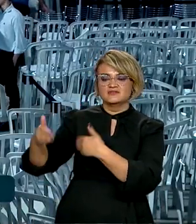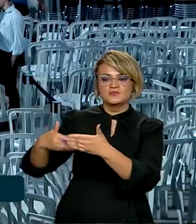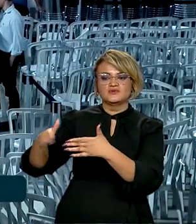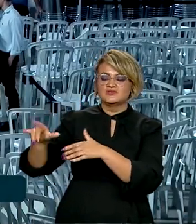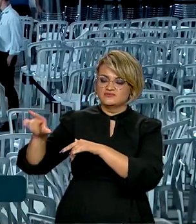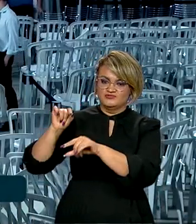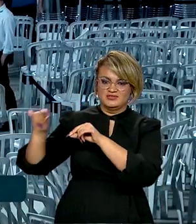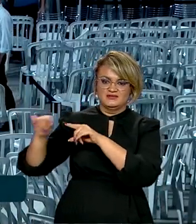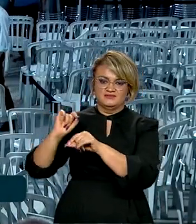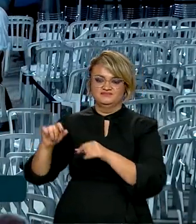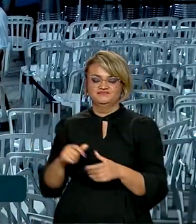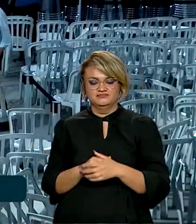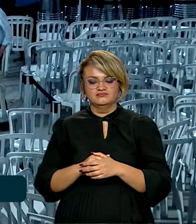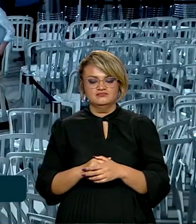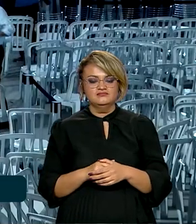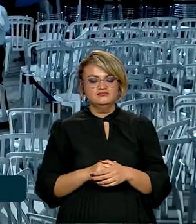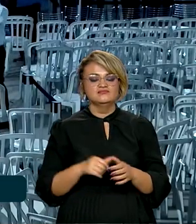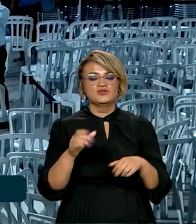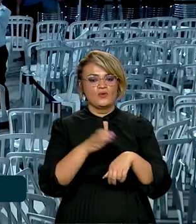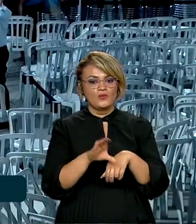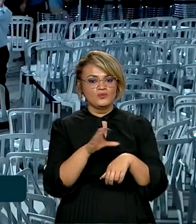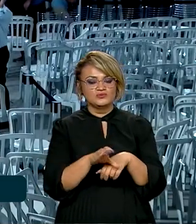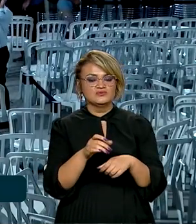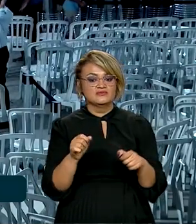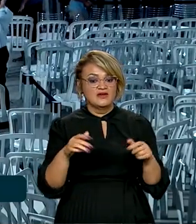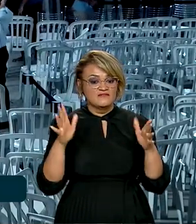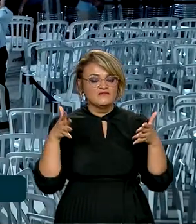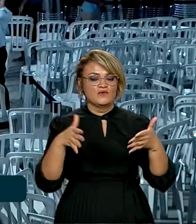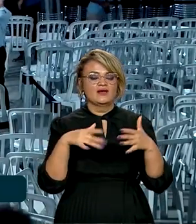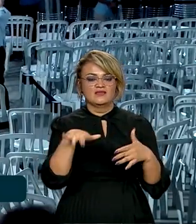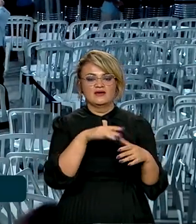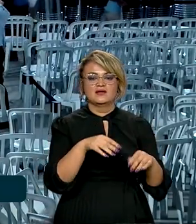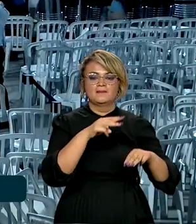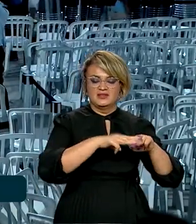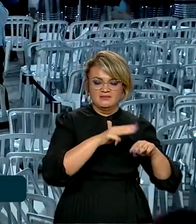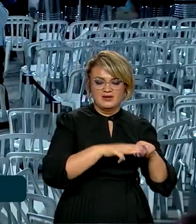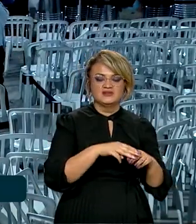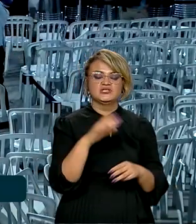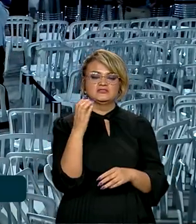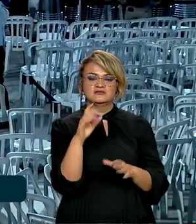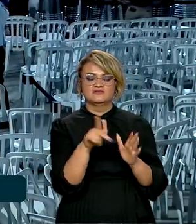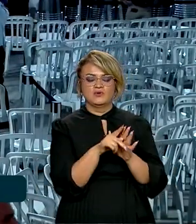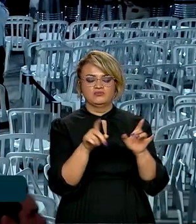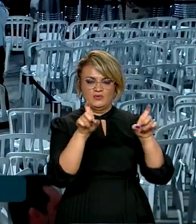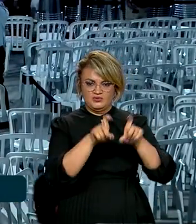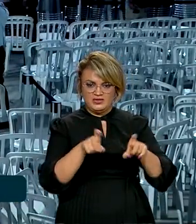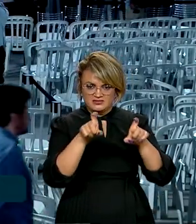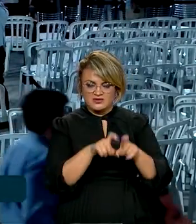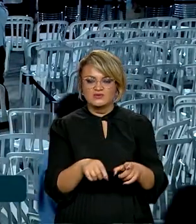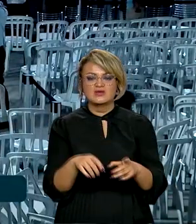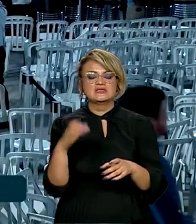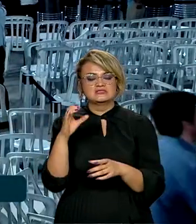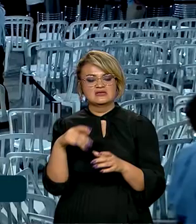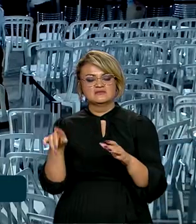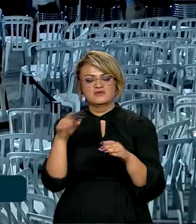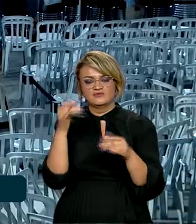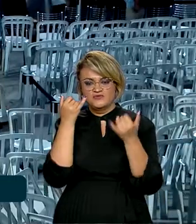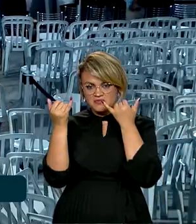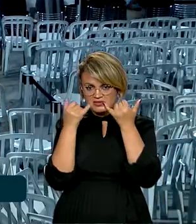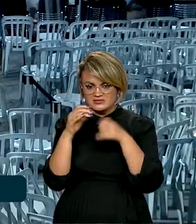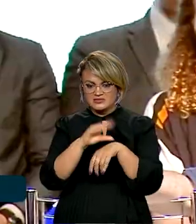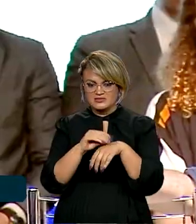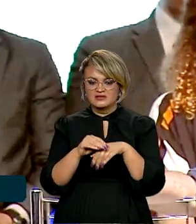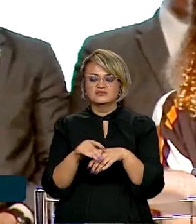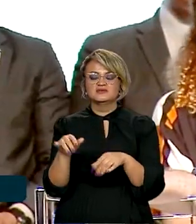de seleção. Os cursos darão ênfase à matemática, ciências da computação, ciências de dados e